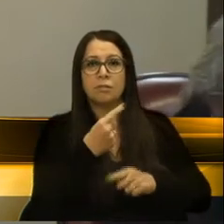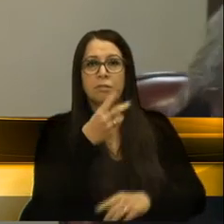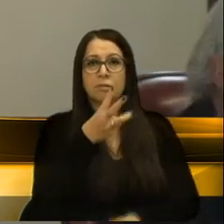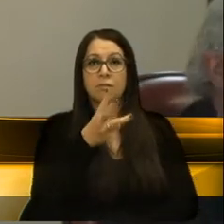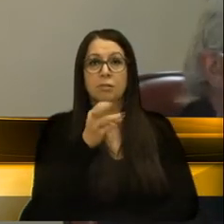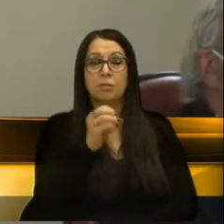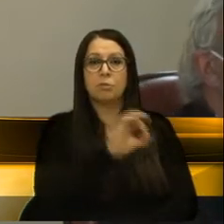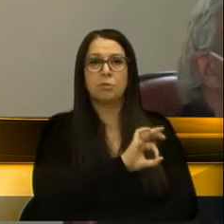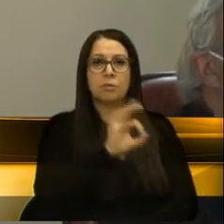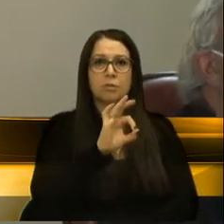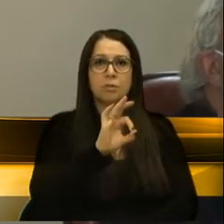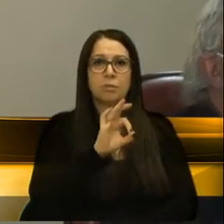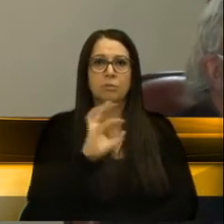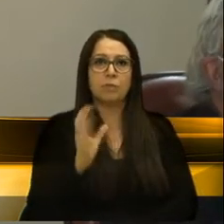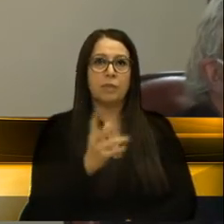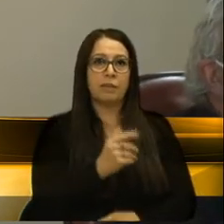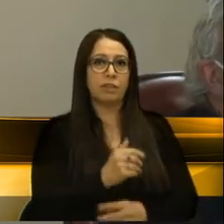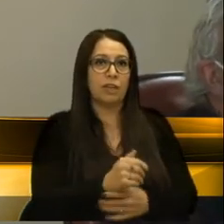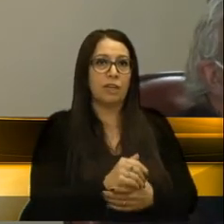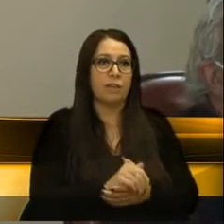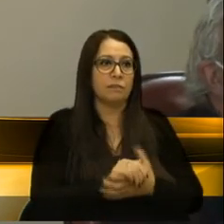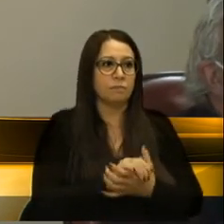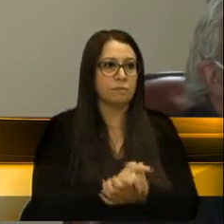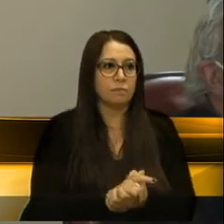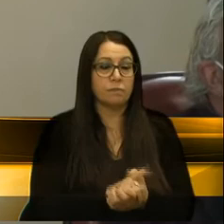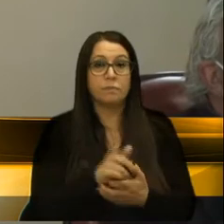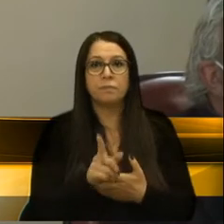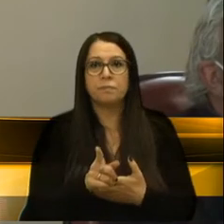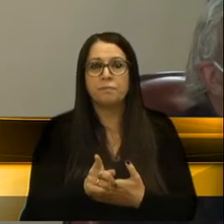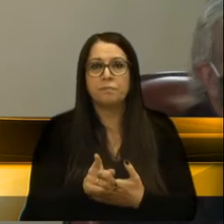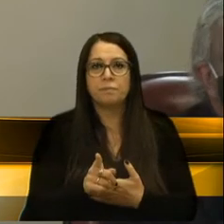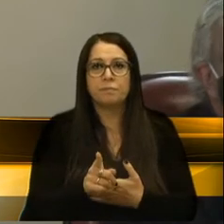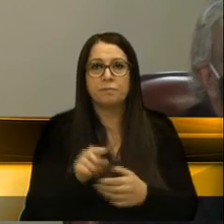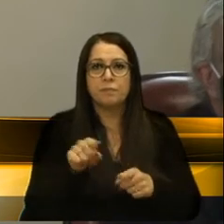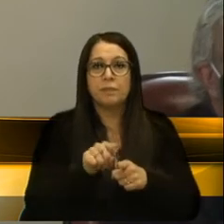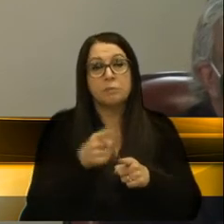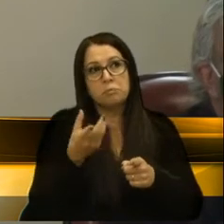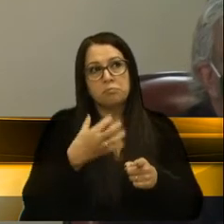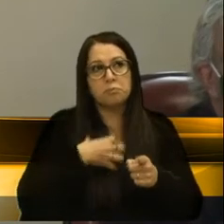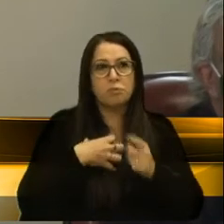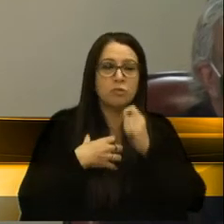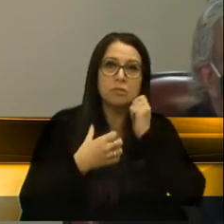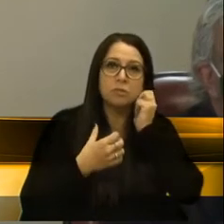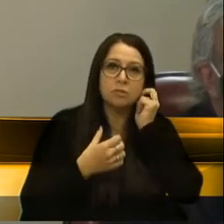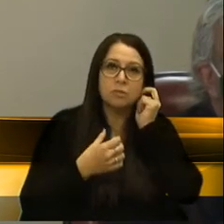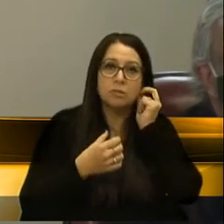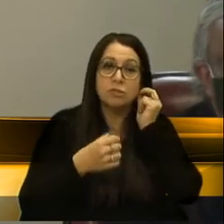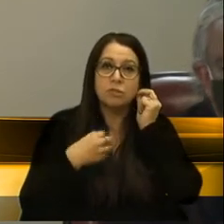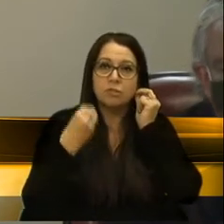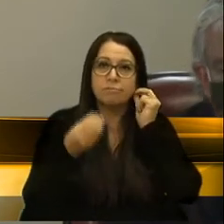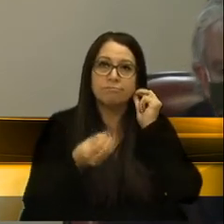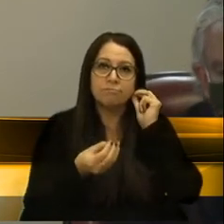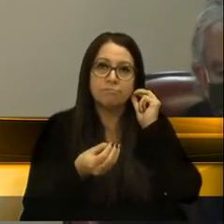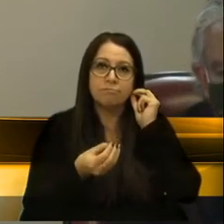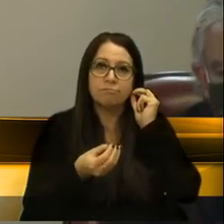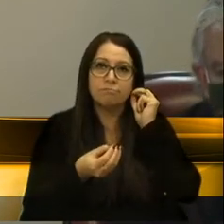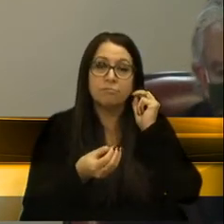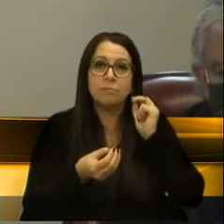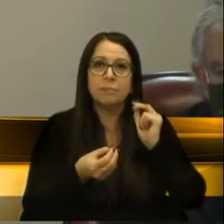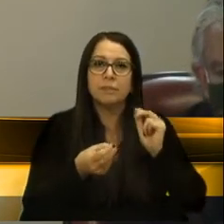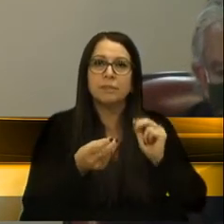% do efetivo. Então, seria uma forma de dar uma